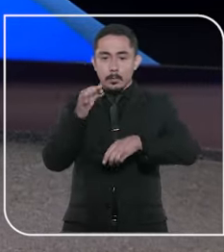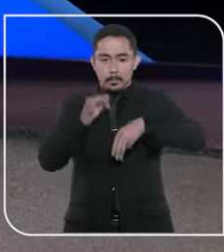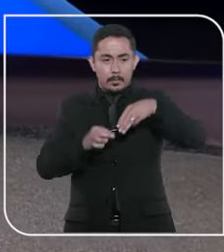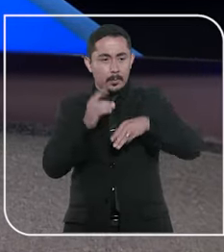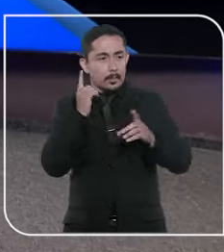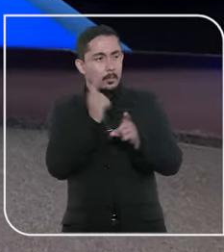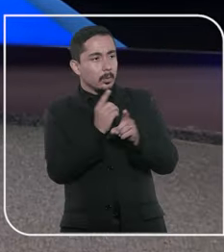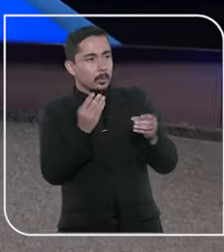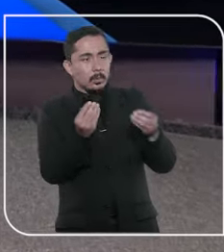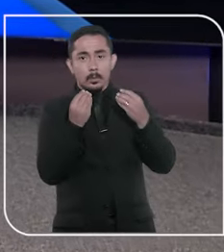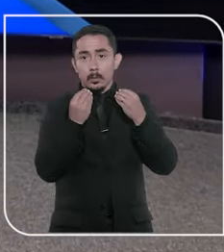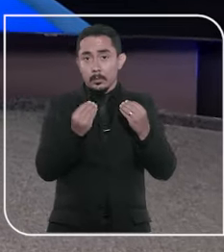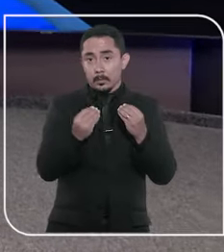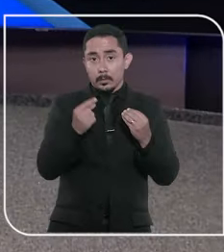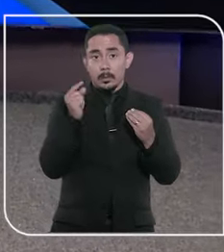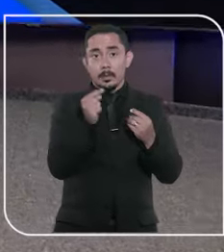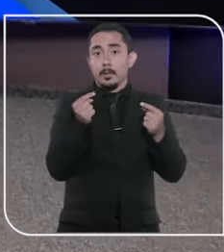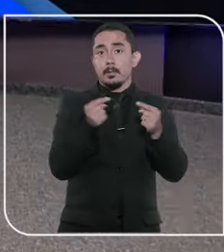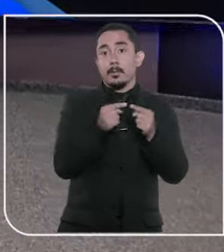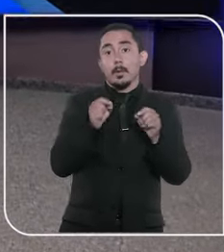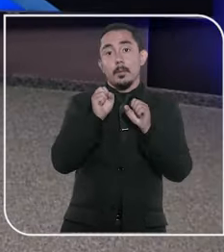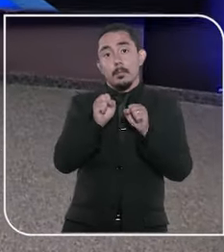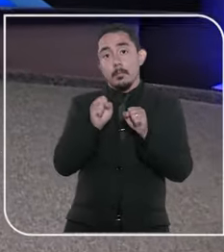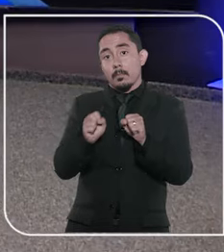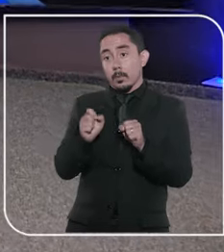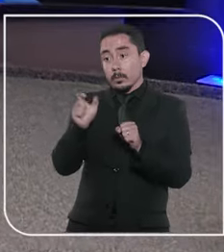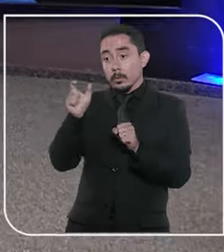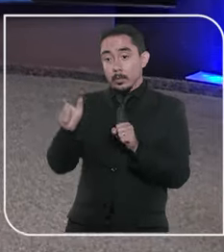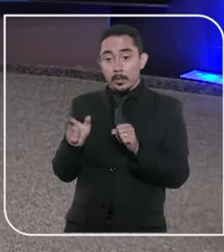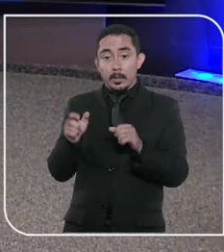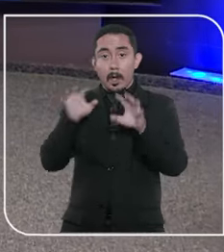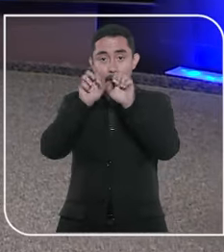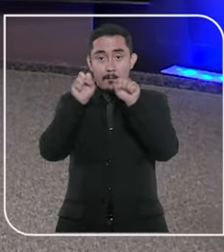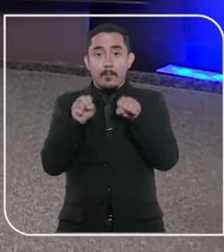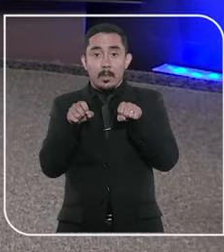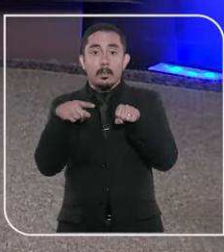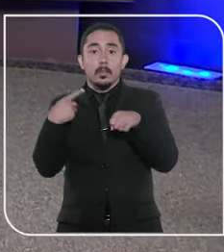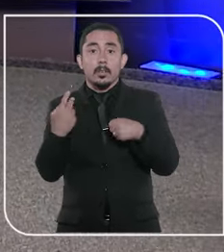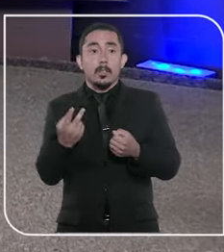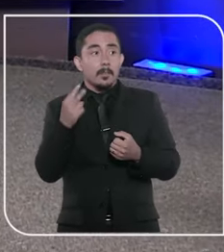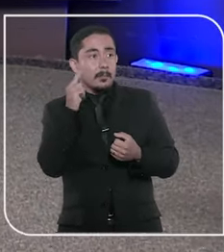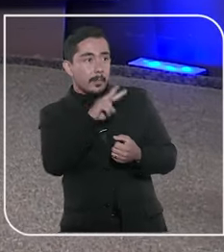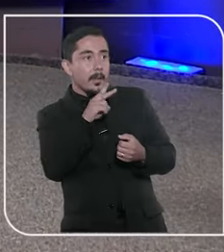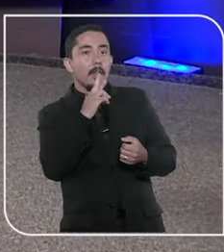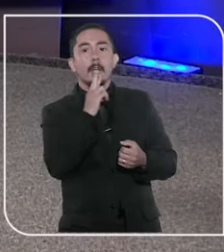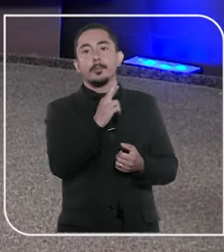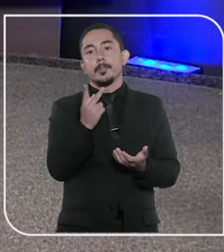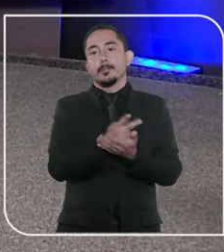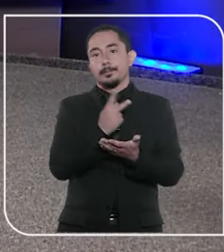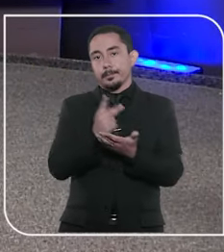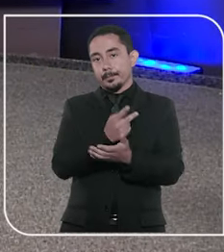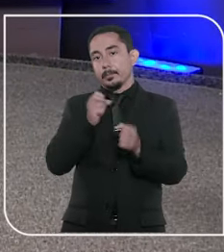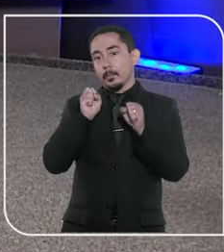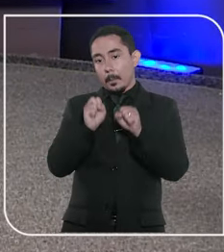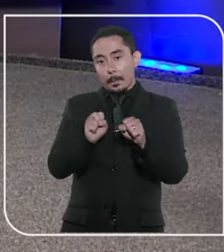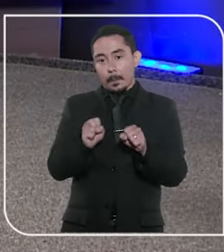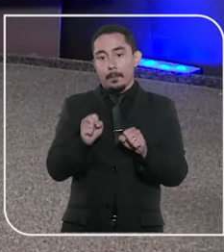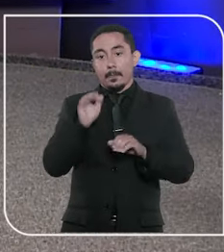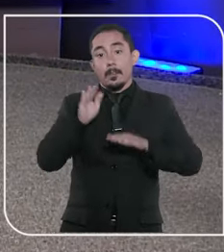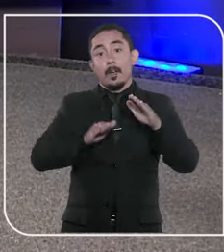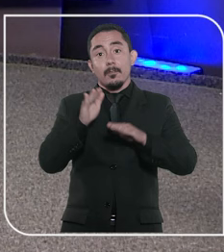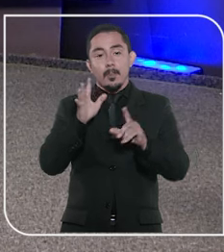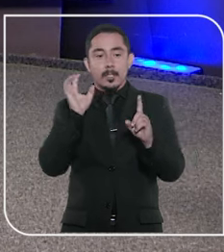Para os ministros, o reconhecimento feito dessa maneira pode levar a vítima ou a testemunha a dar uma resposta